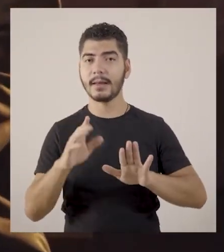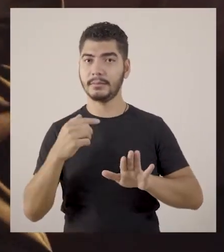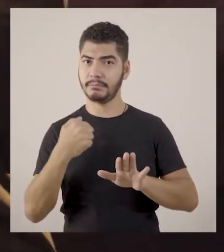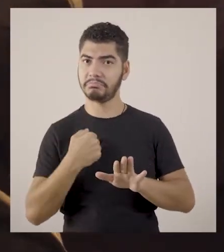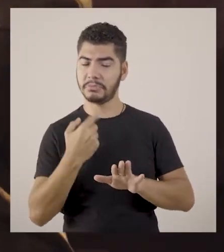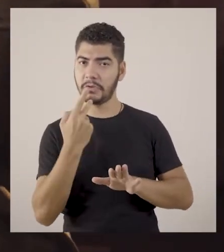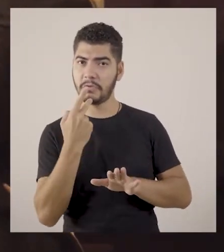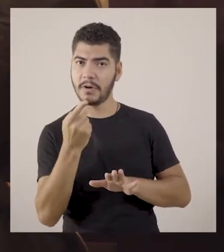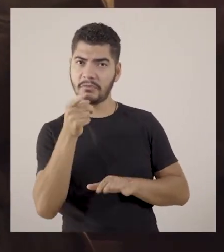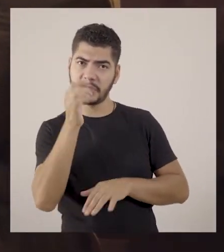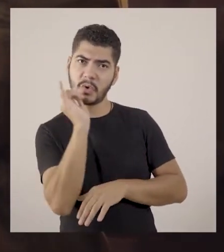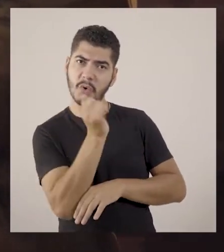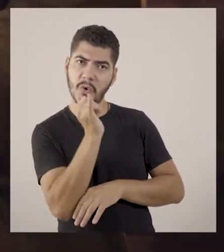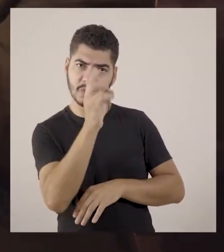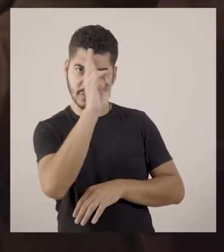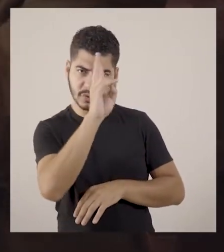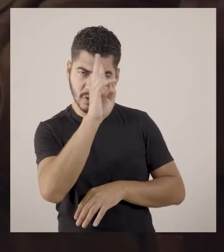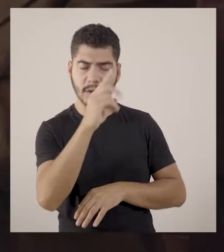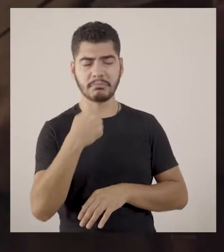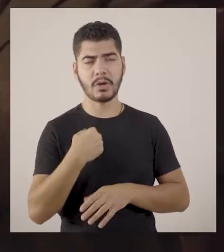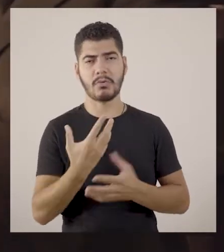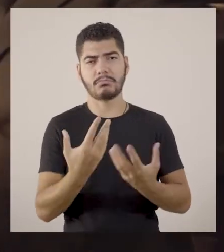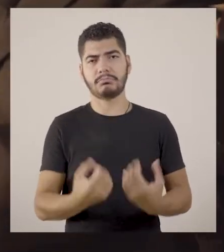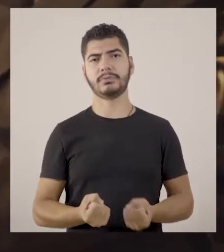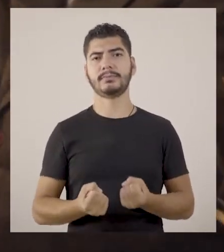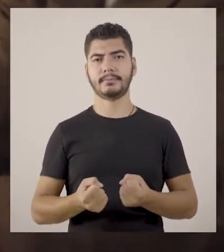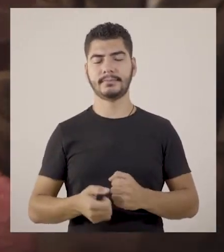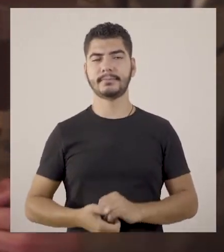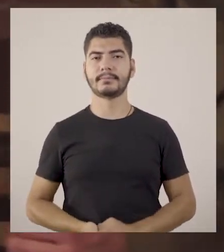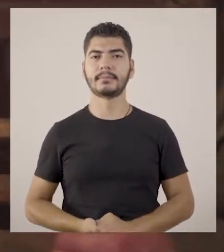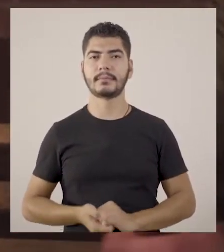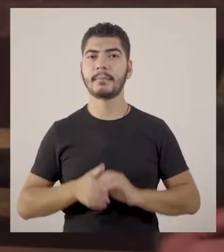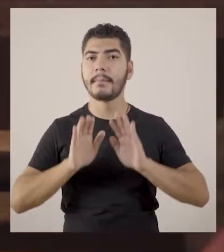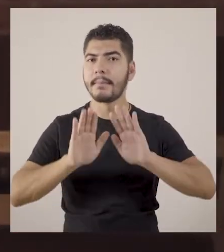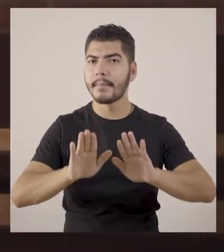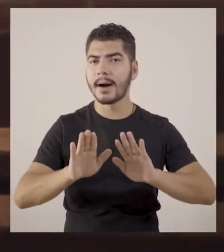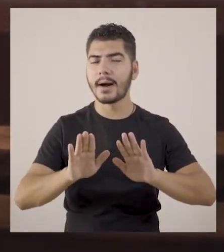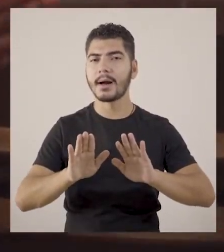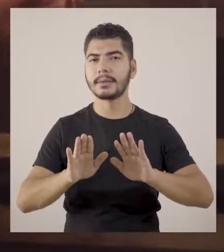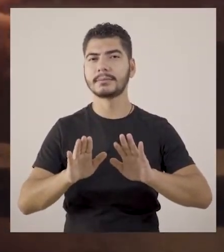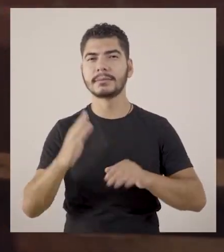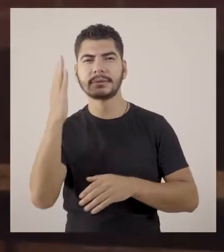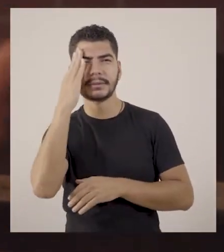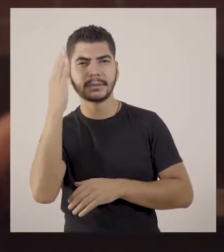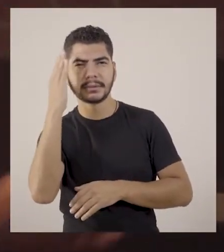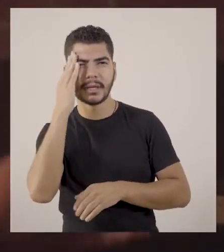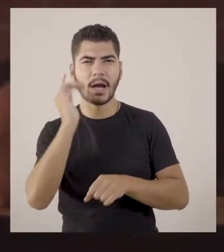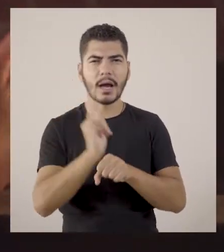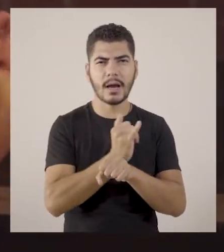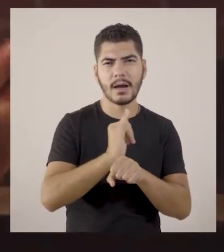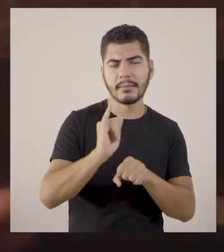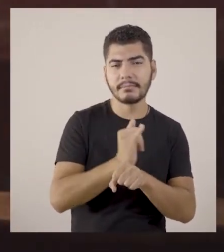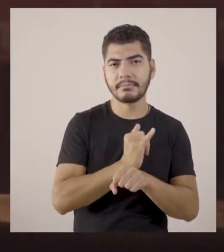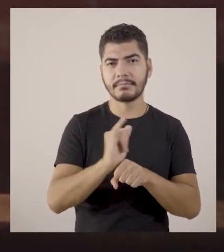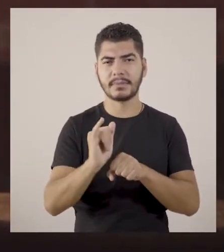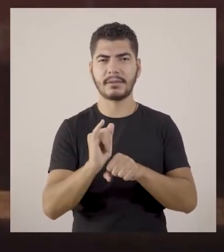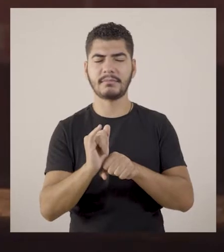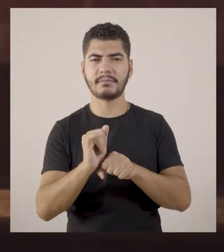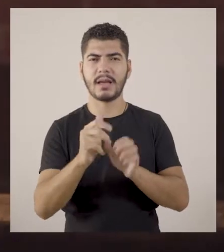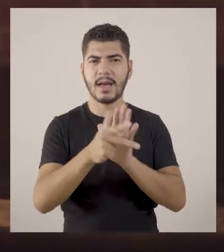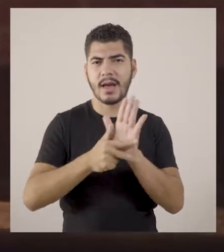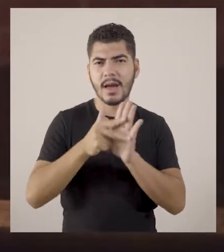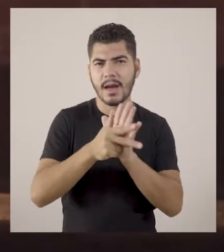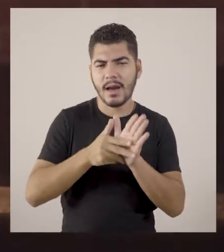nego. Como você conta a história, eu a reconheço. No entanto, souberam utilizar as ferrovias